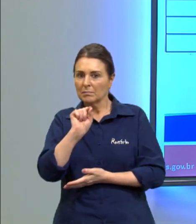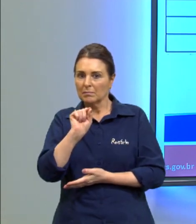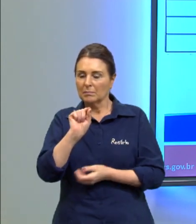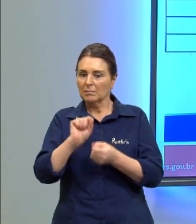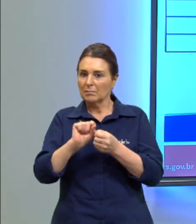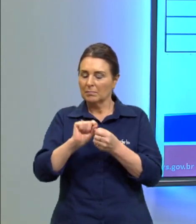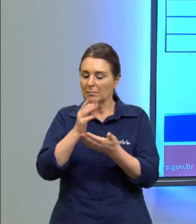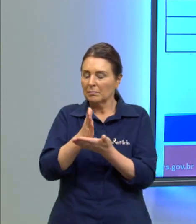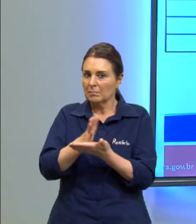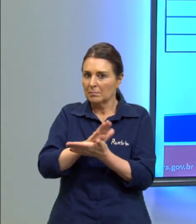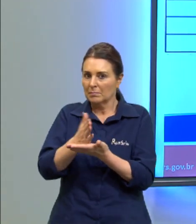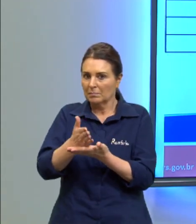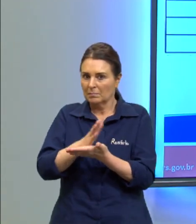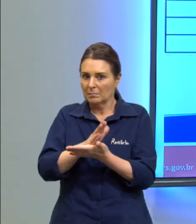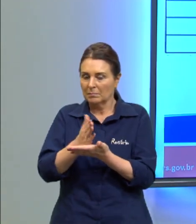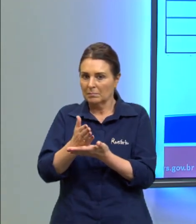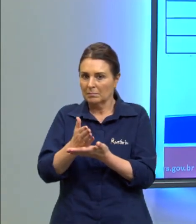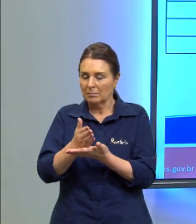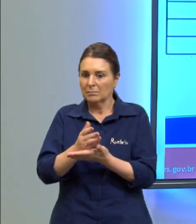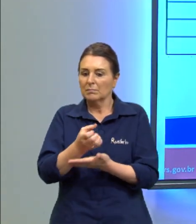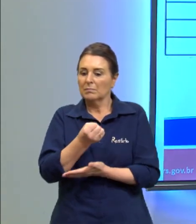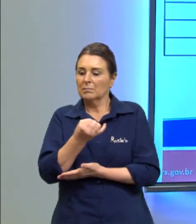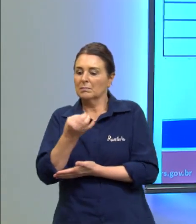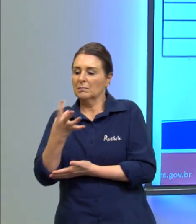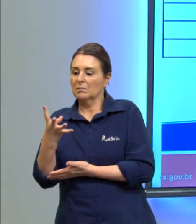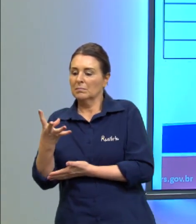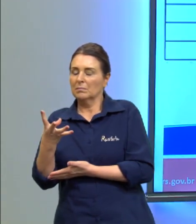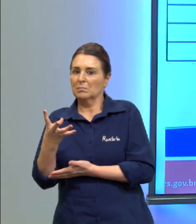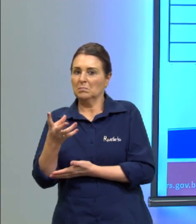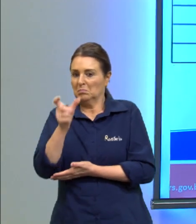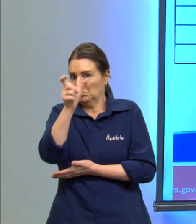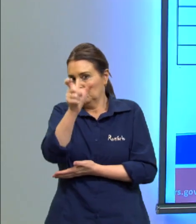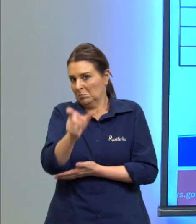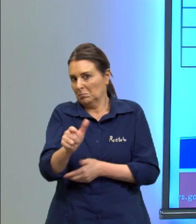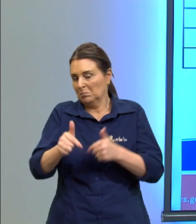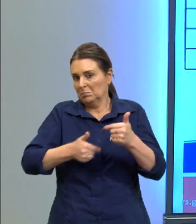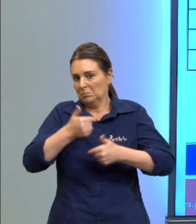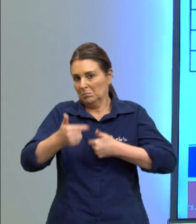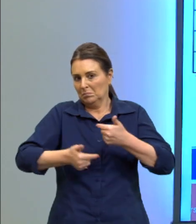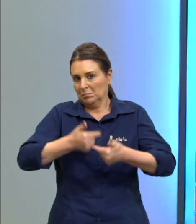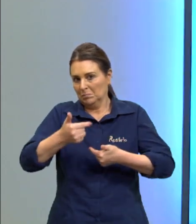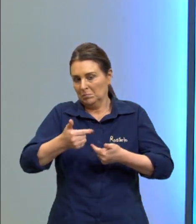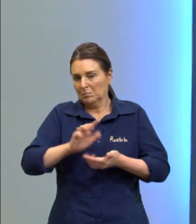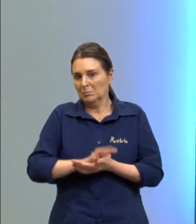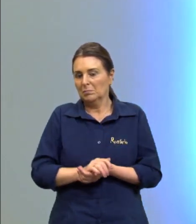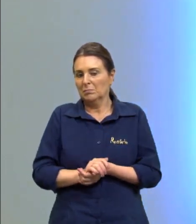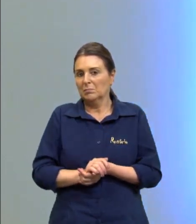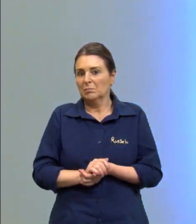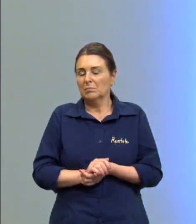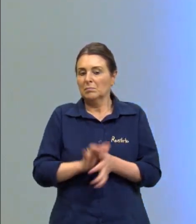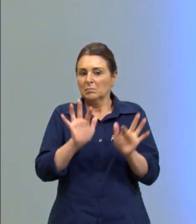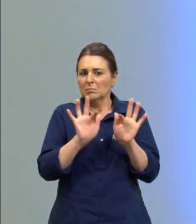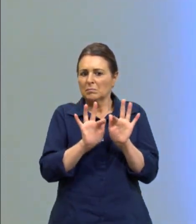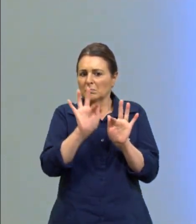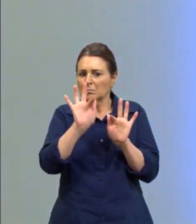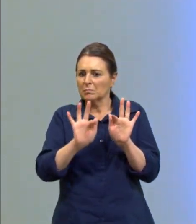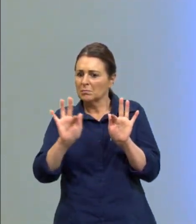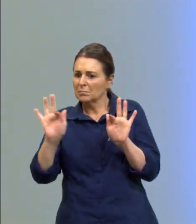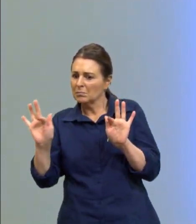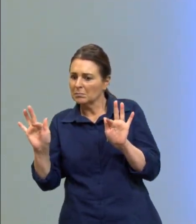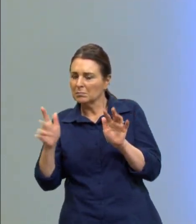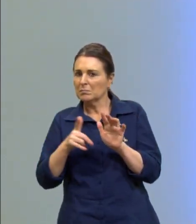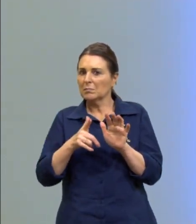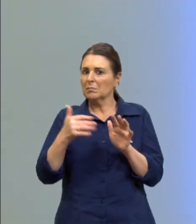média nós temos a quantidade de trabalhadores certo e a frequência desses